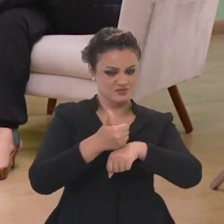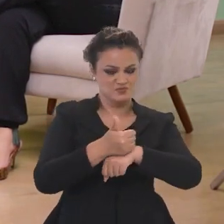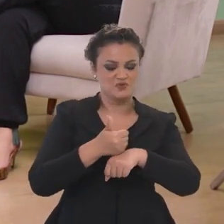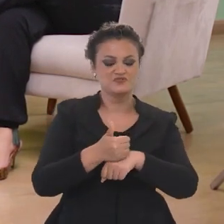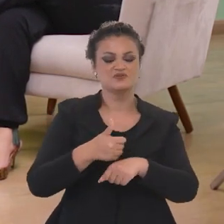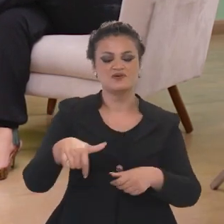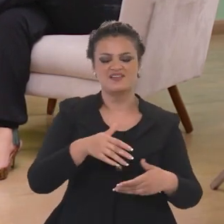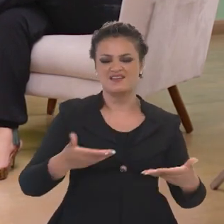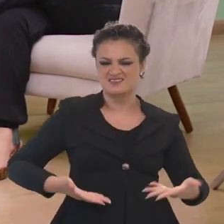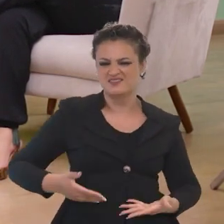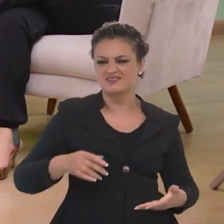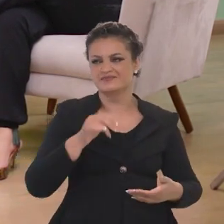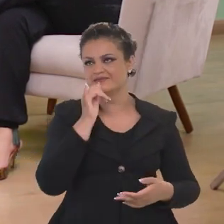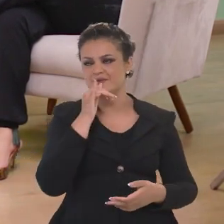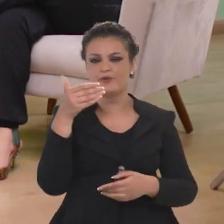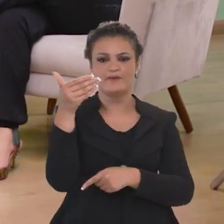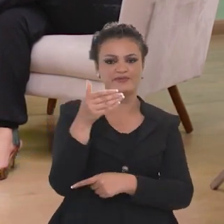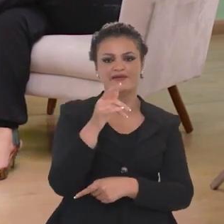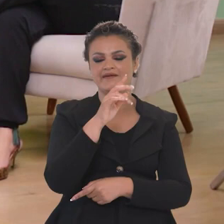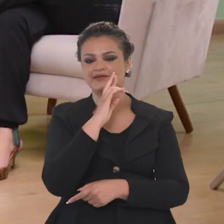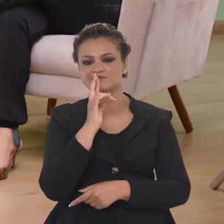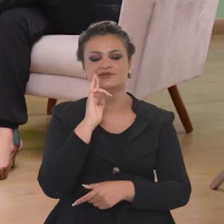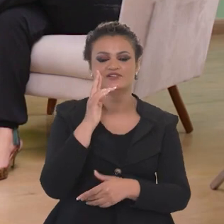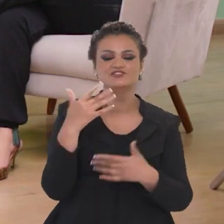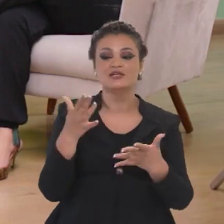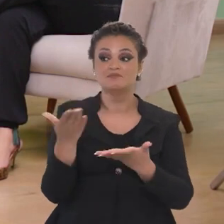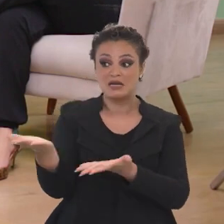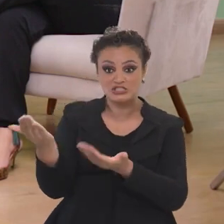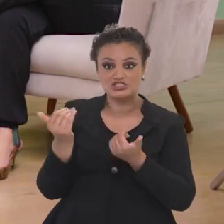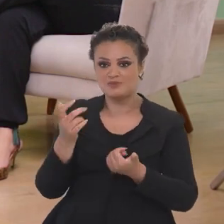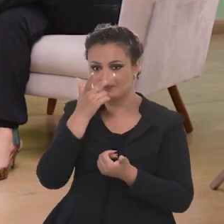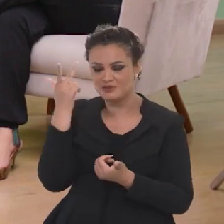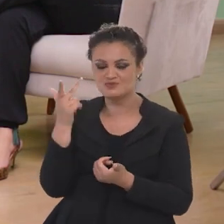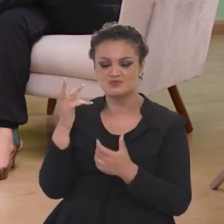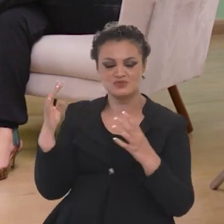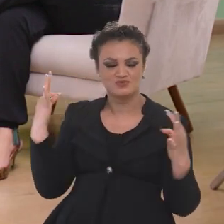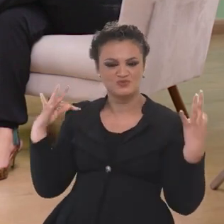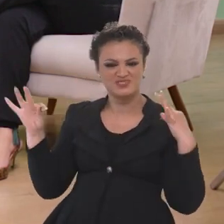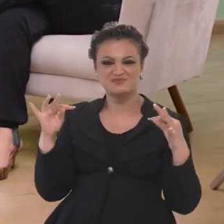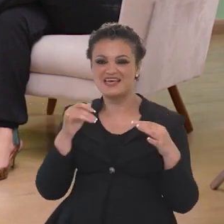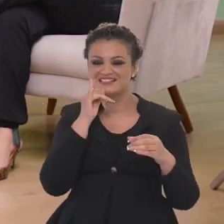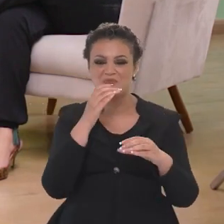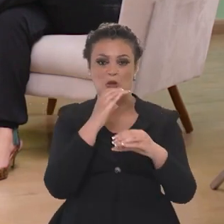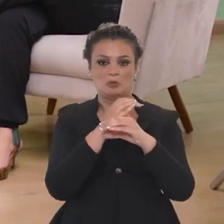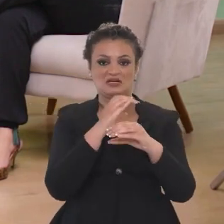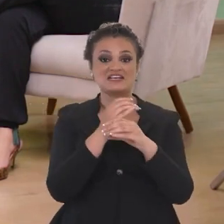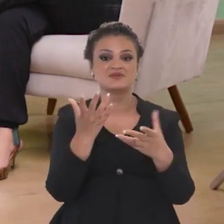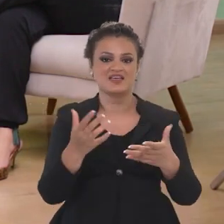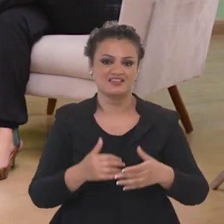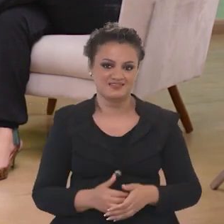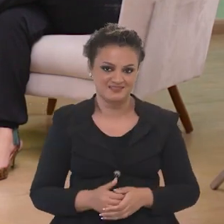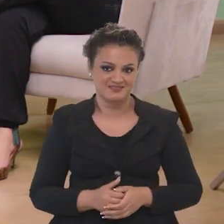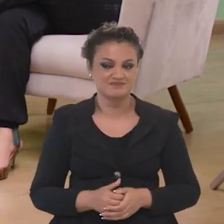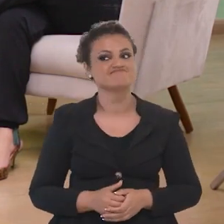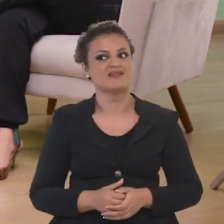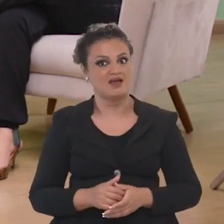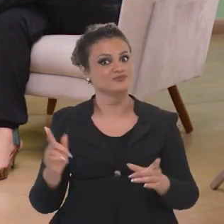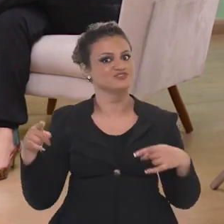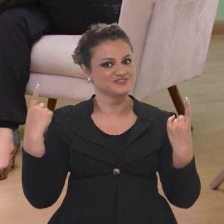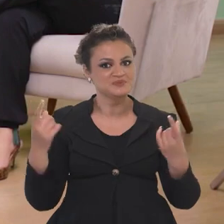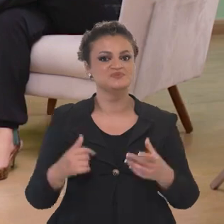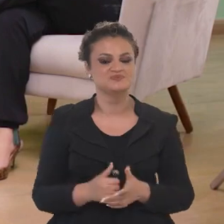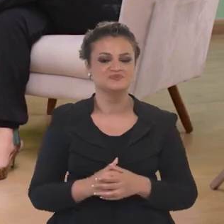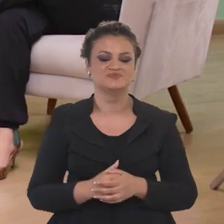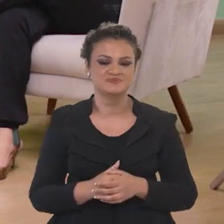mão de obra e do setor de serviços para atrair turistas estrangeiros. É um problema? O idioma é um problema, por exemplo? Claro. Eu acho que esse um grande